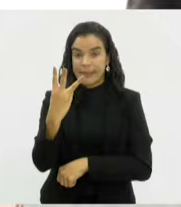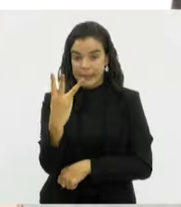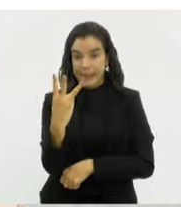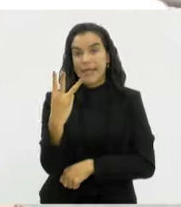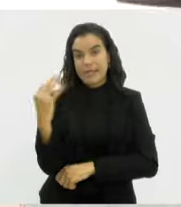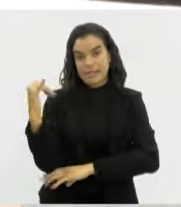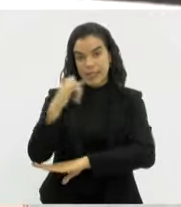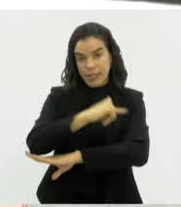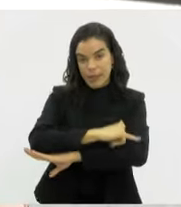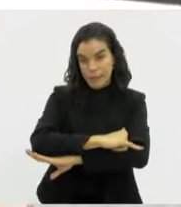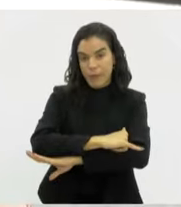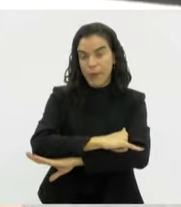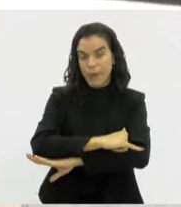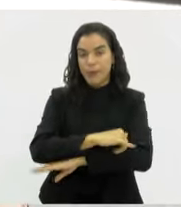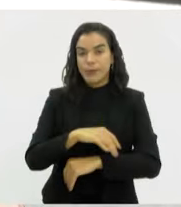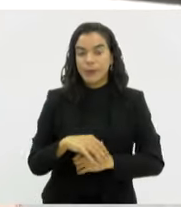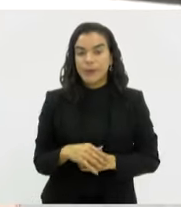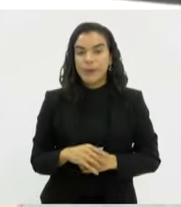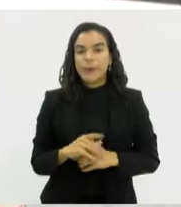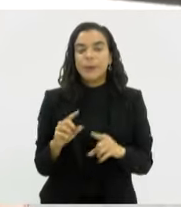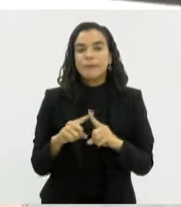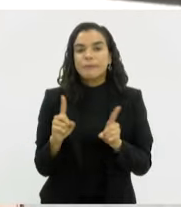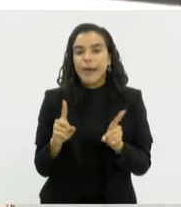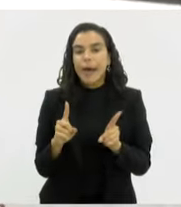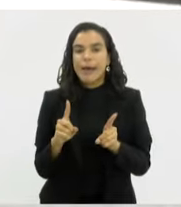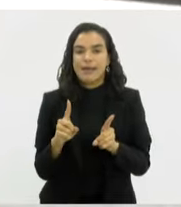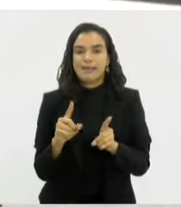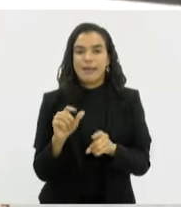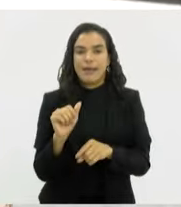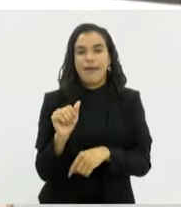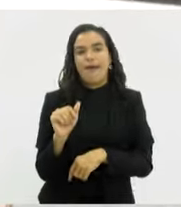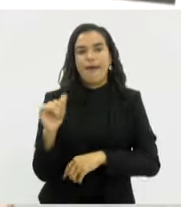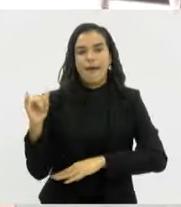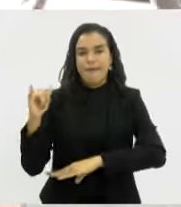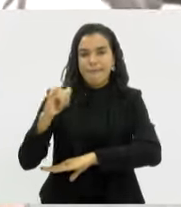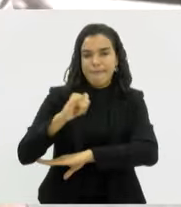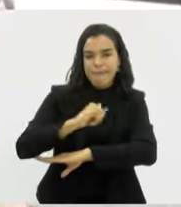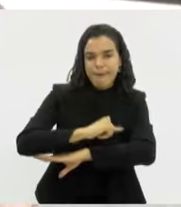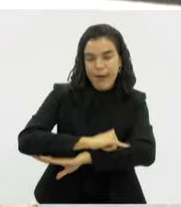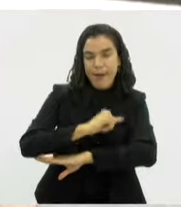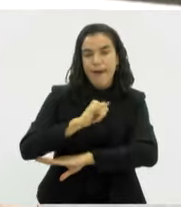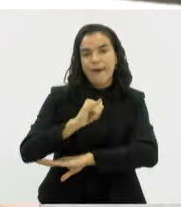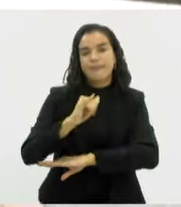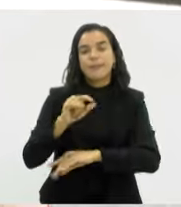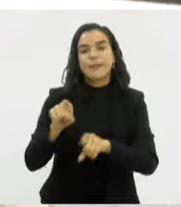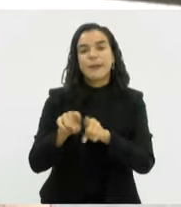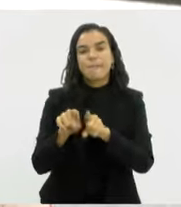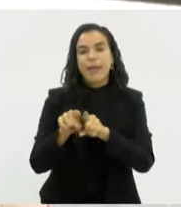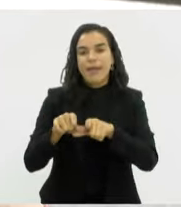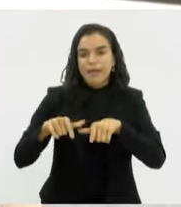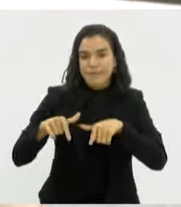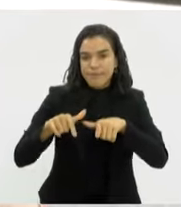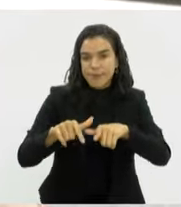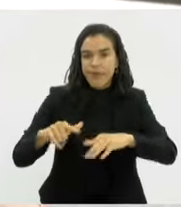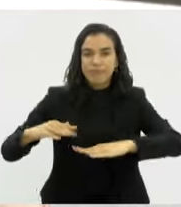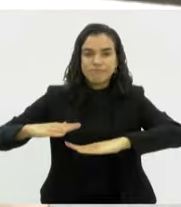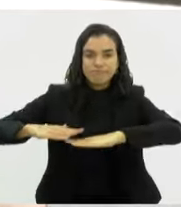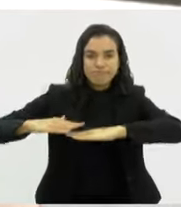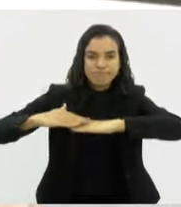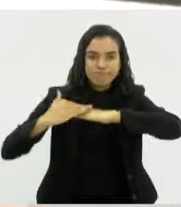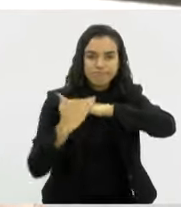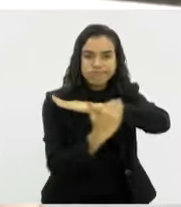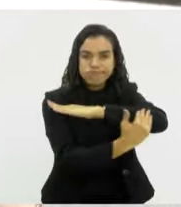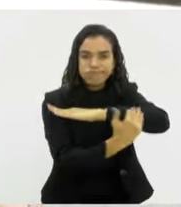mas basicamente a gente lidou com aeroviários e aeronautas nas atividades de pista, que faz